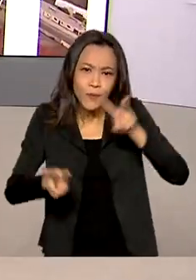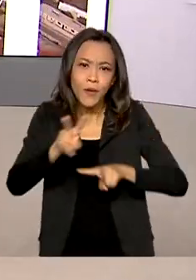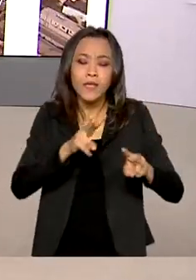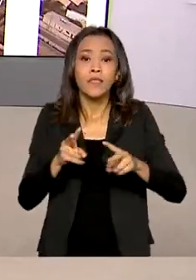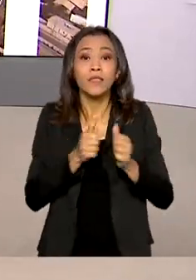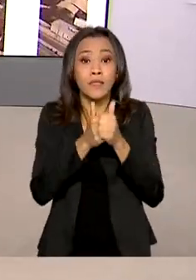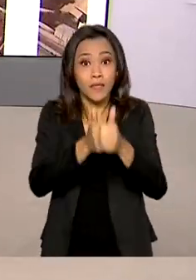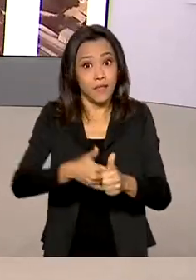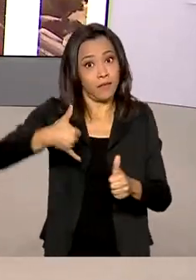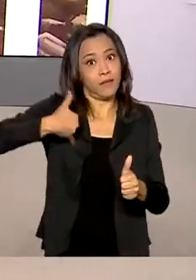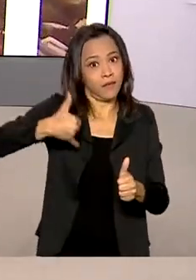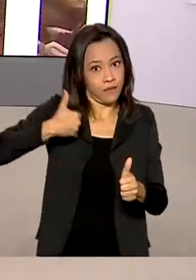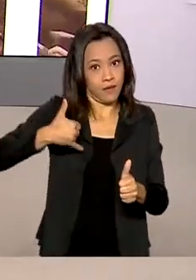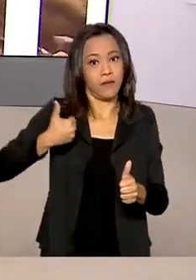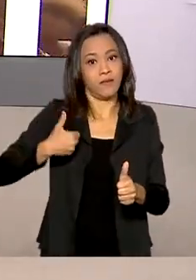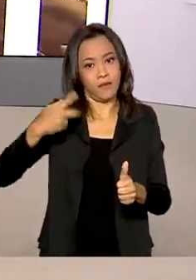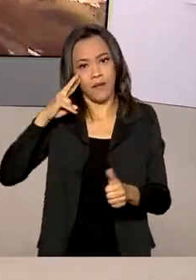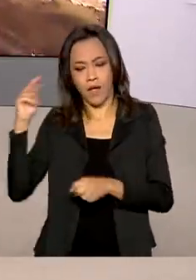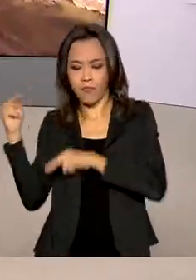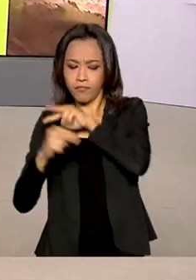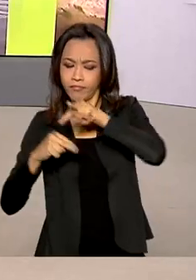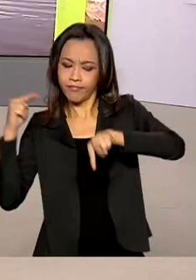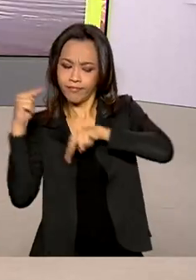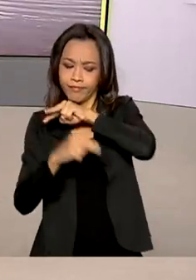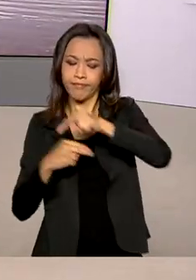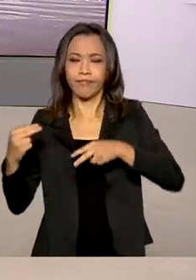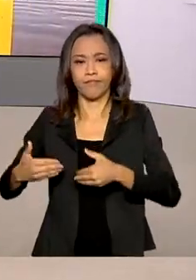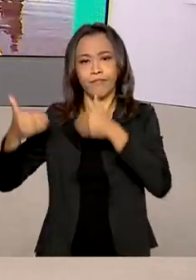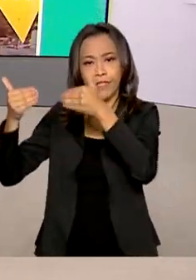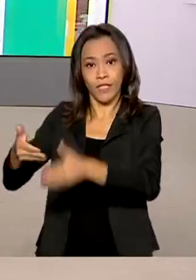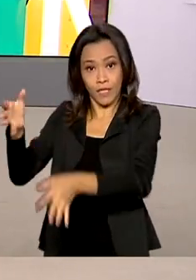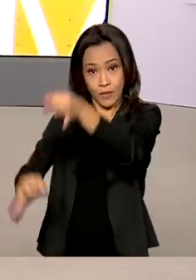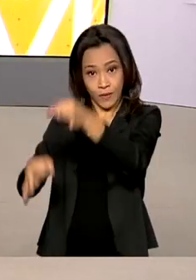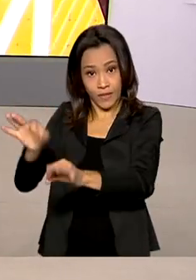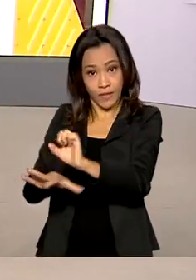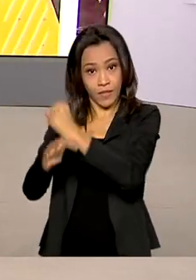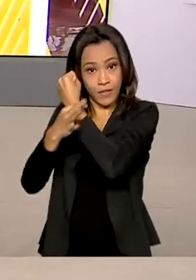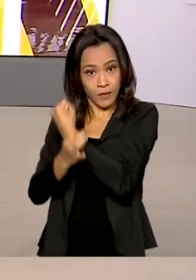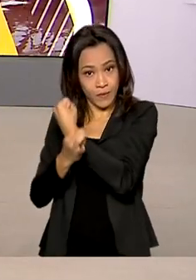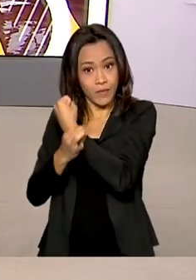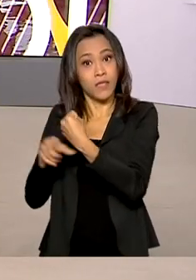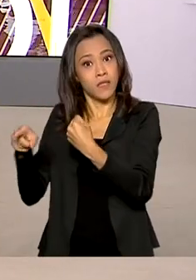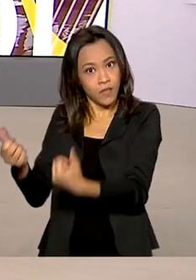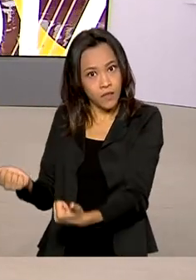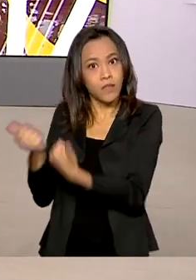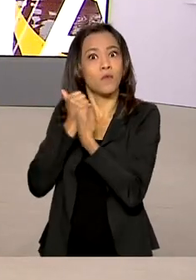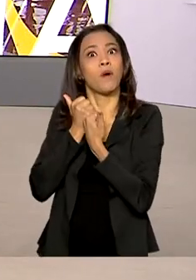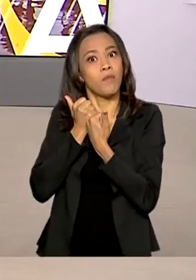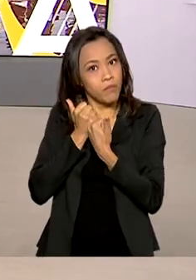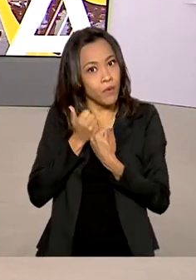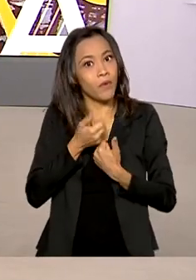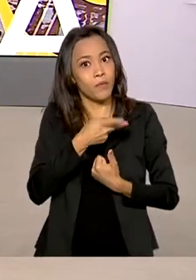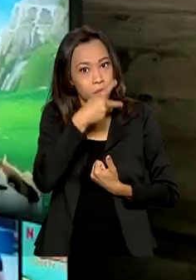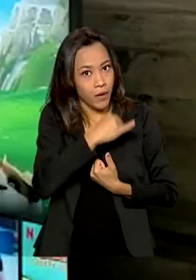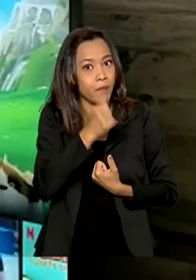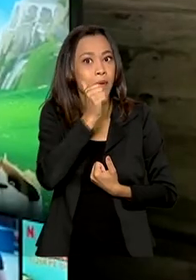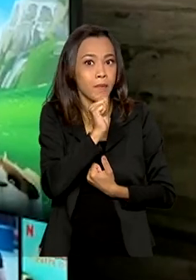As obras são analisadas pelo Ministério da Justiça e Segurança Pública e tem sido uma ajuda e tanto para os pais.